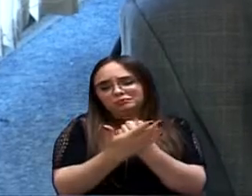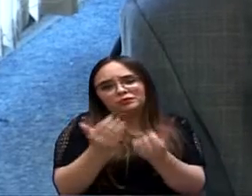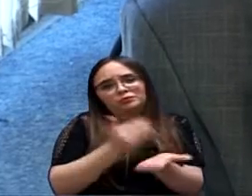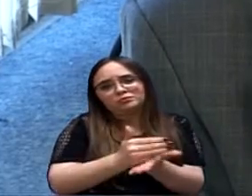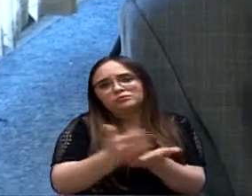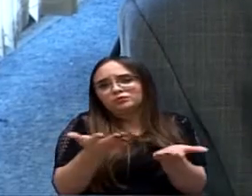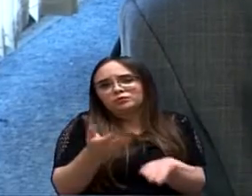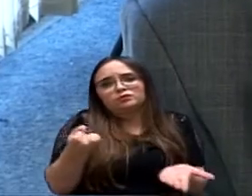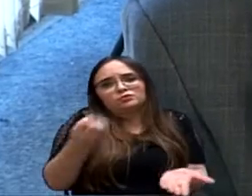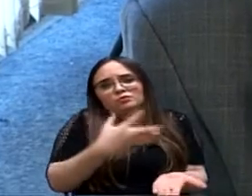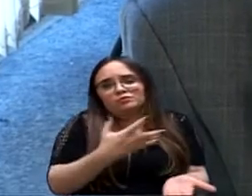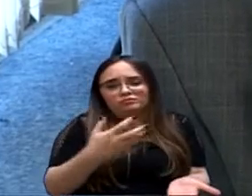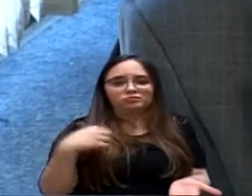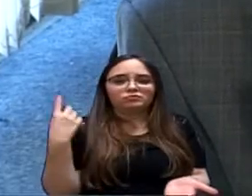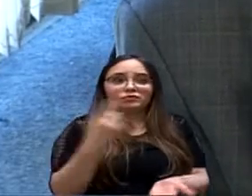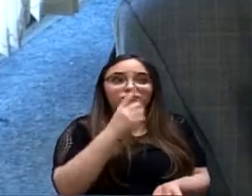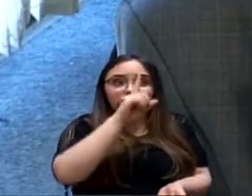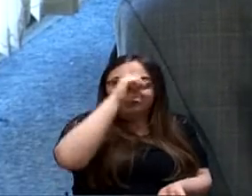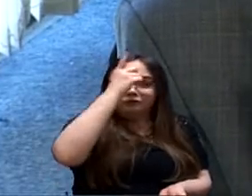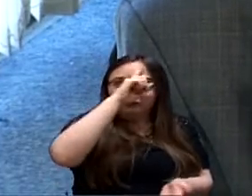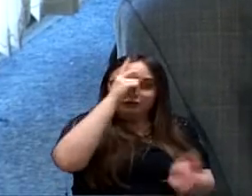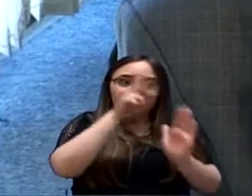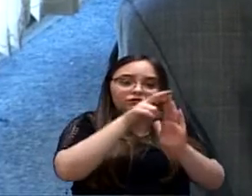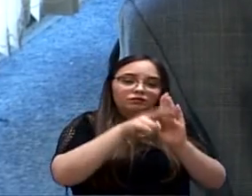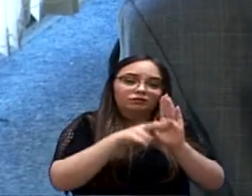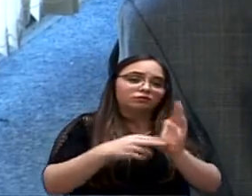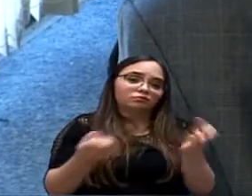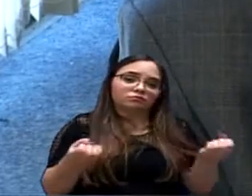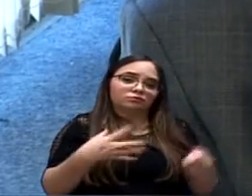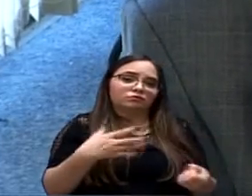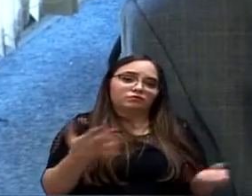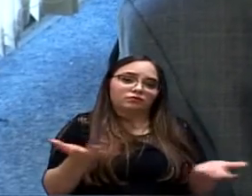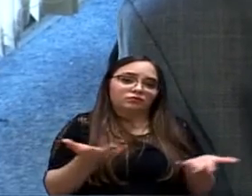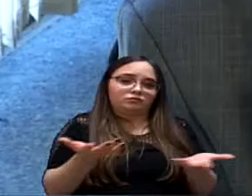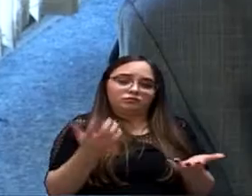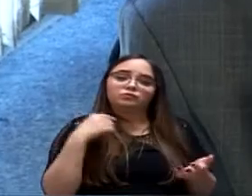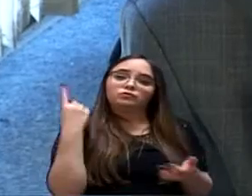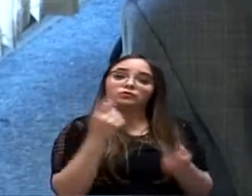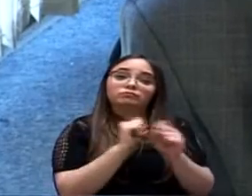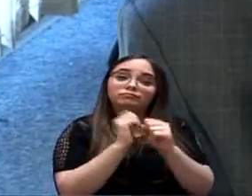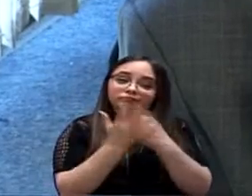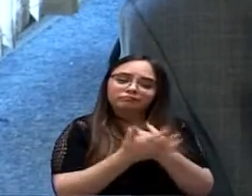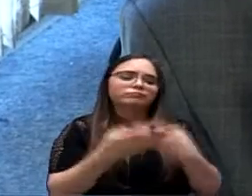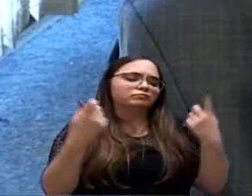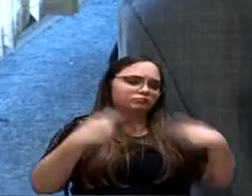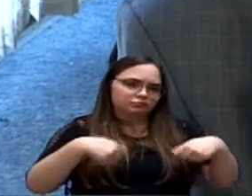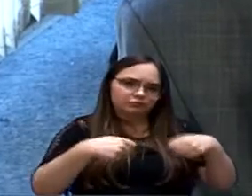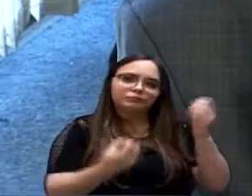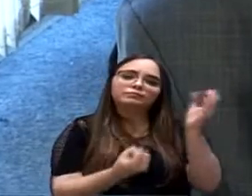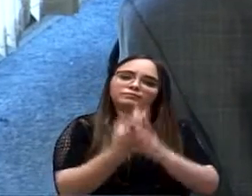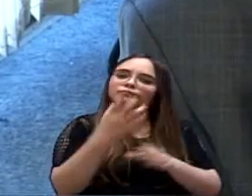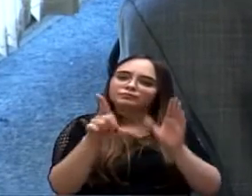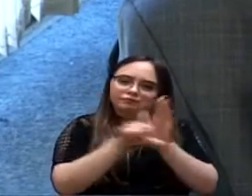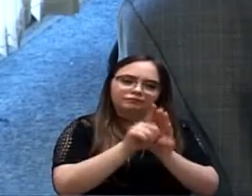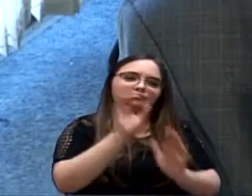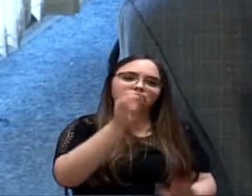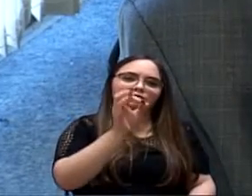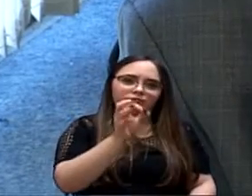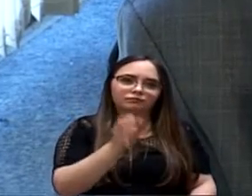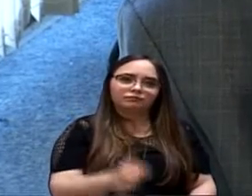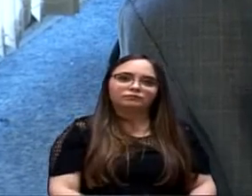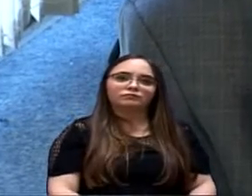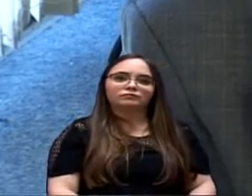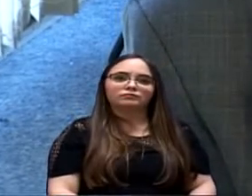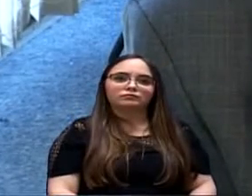disciplinamento da imunização, né, num momento de pandemia. Acho super importante isso. Não vejo com dificuldade